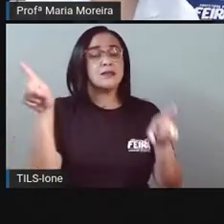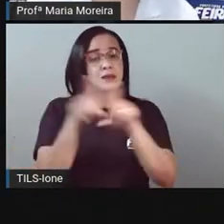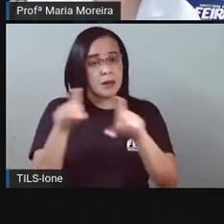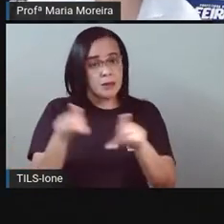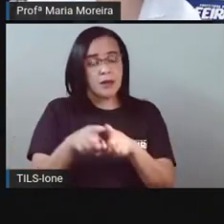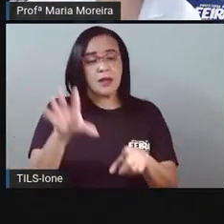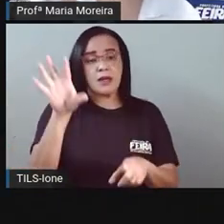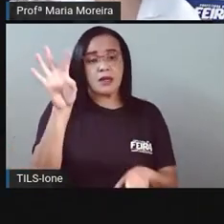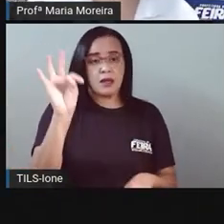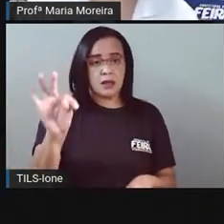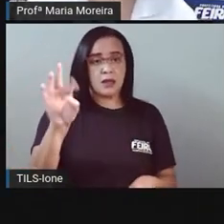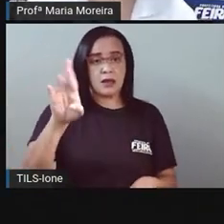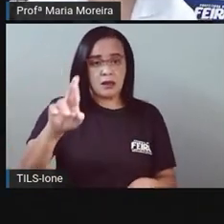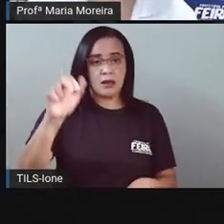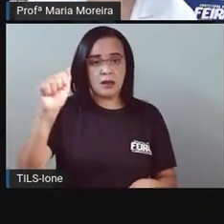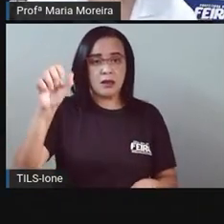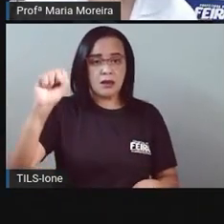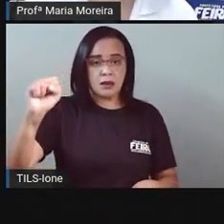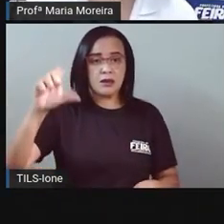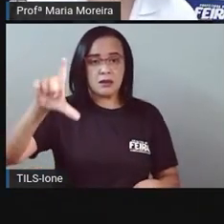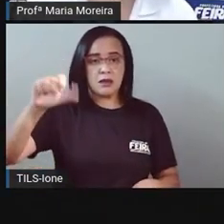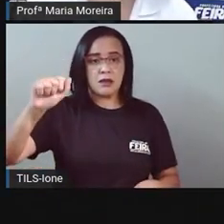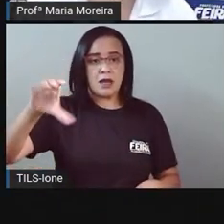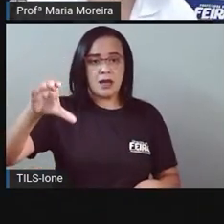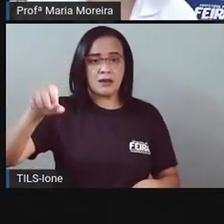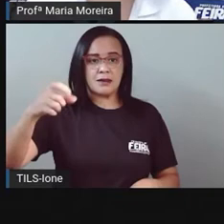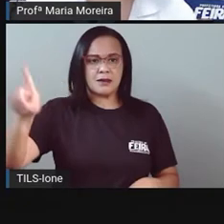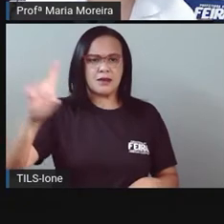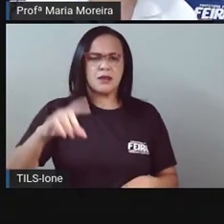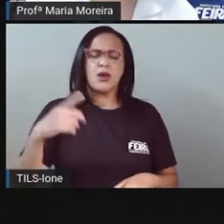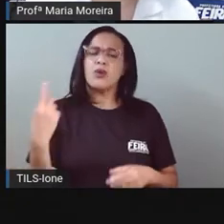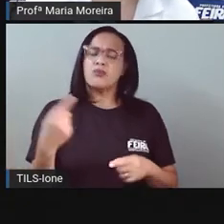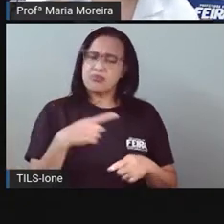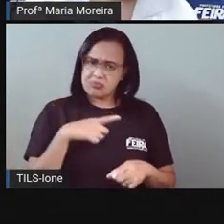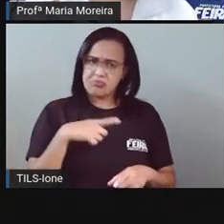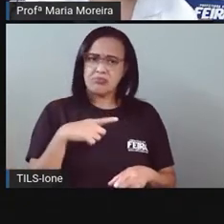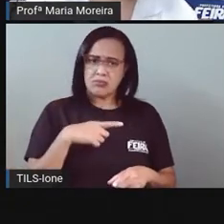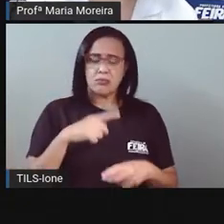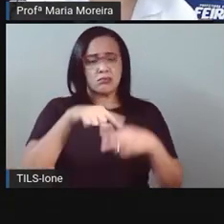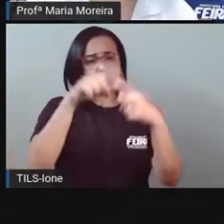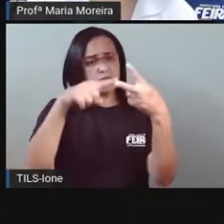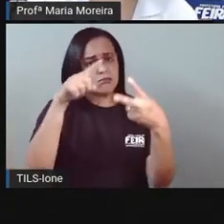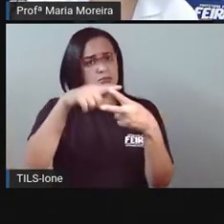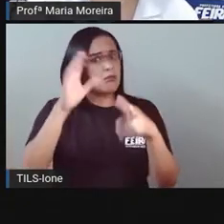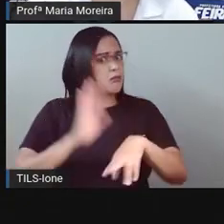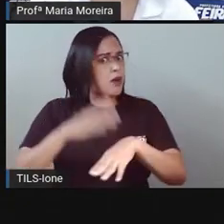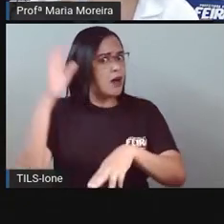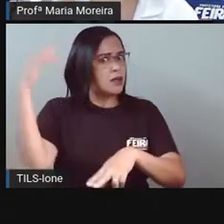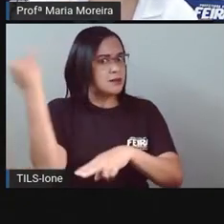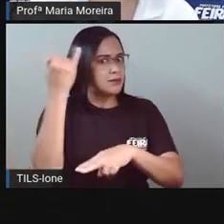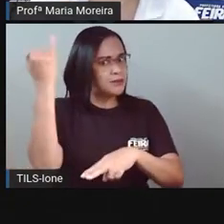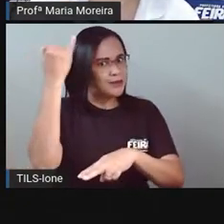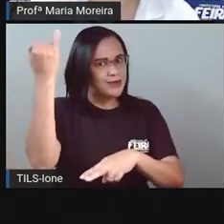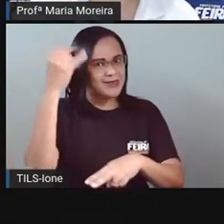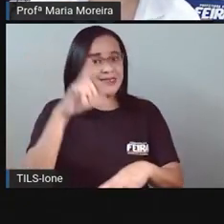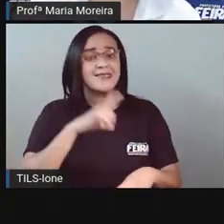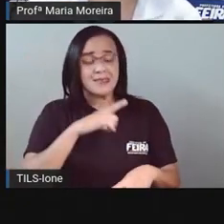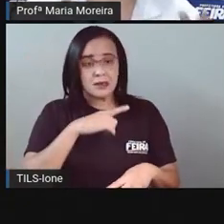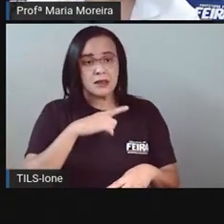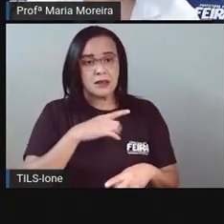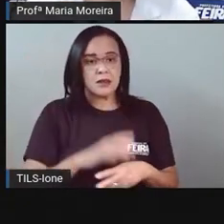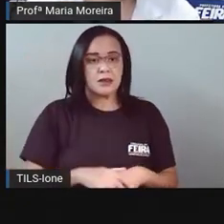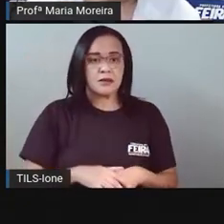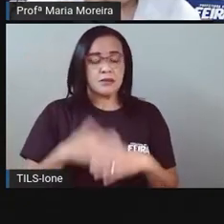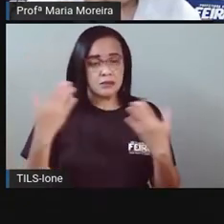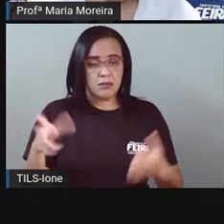ensinou dois movimentos. Que história é essa que a Terra aí faz outros movimentos? Olha, a Pró falou, sim, que a Terra fazia outros movimentos, mas que